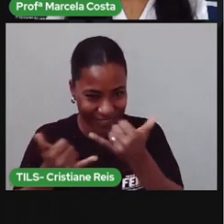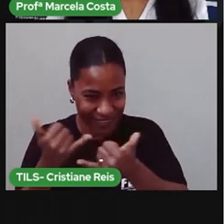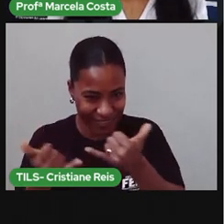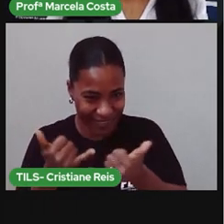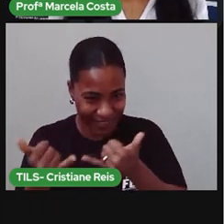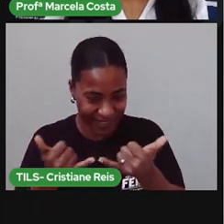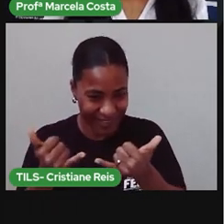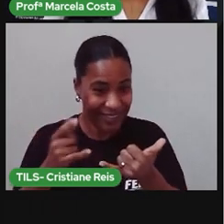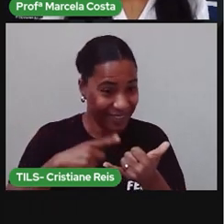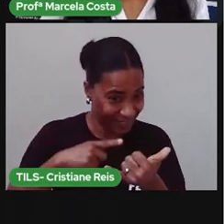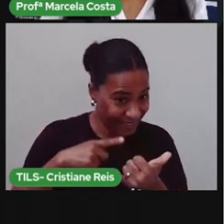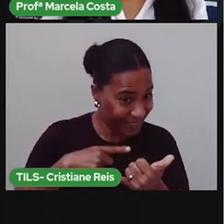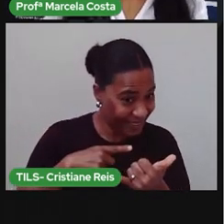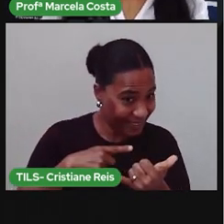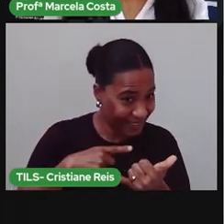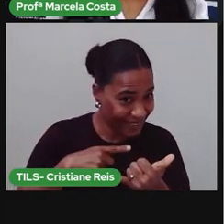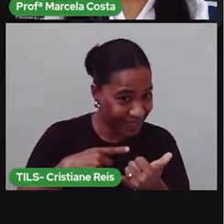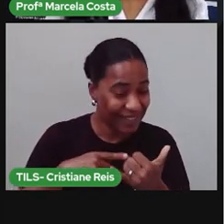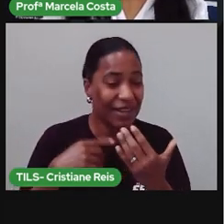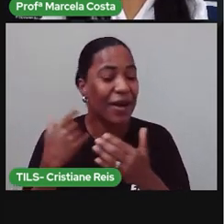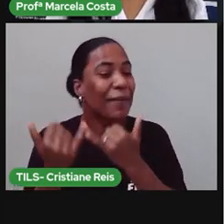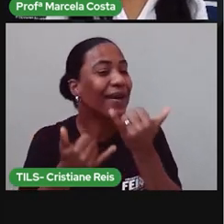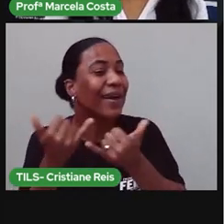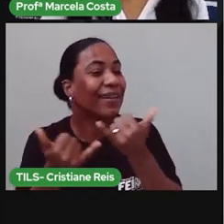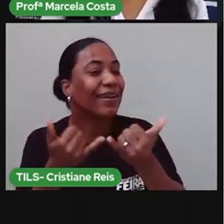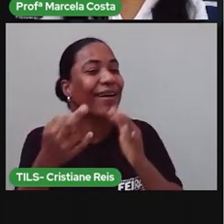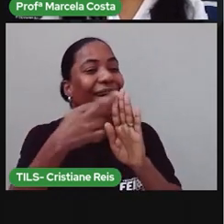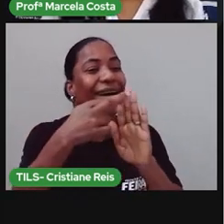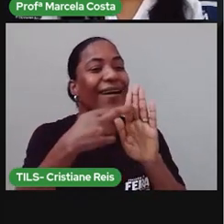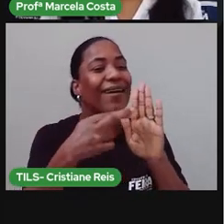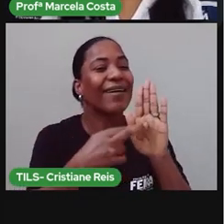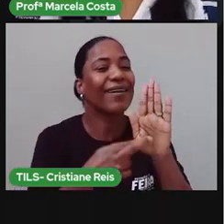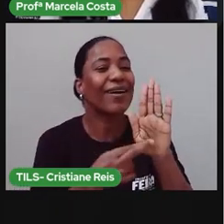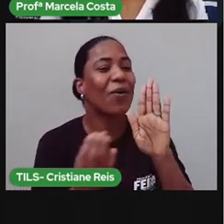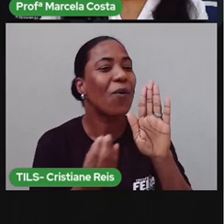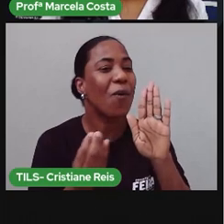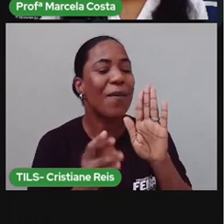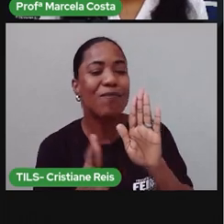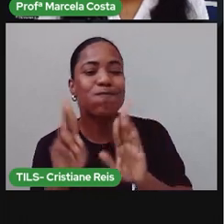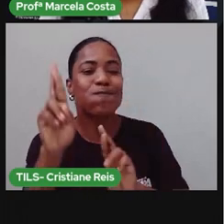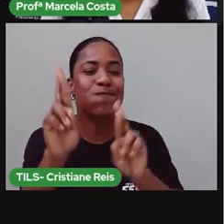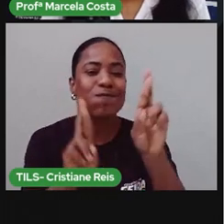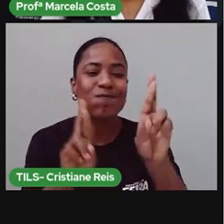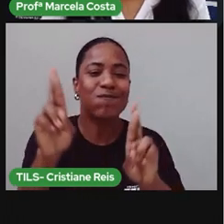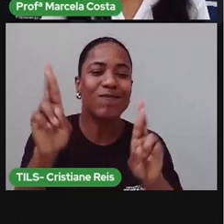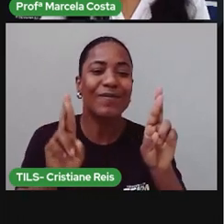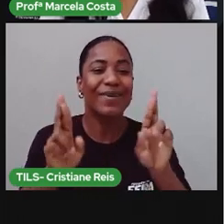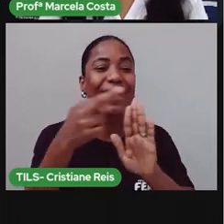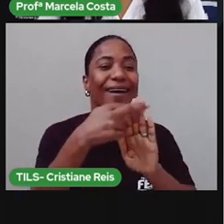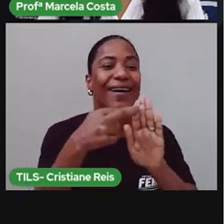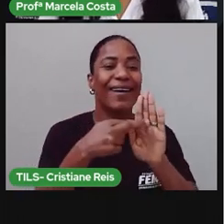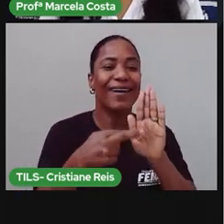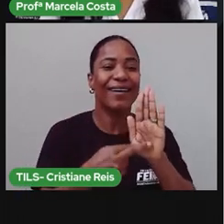Como é que você brinca? Como é? Quais são as regras que você usa nessa brincadeira?